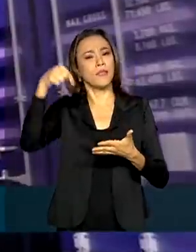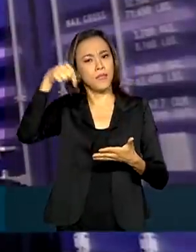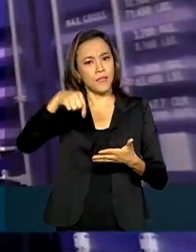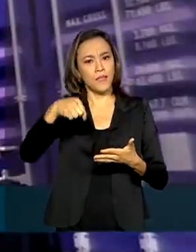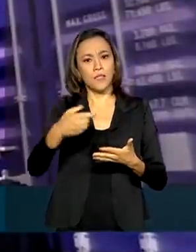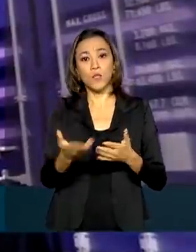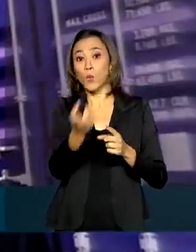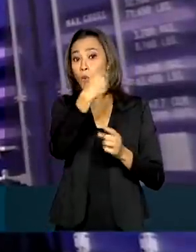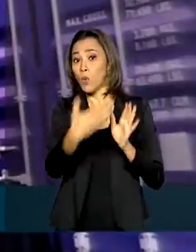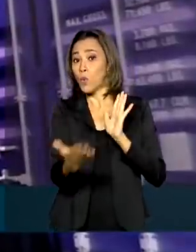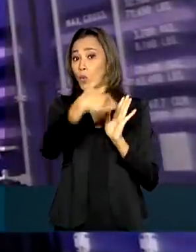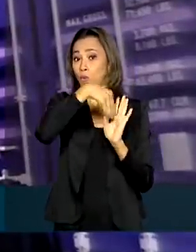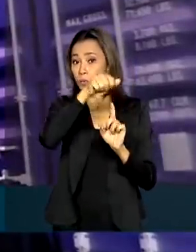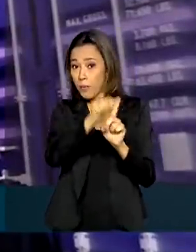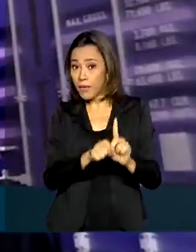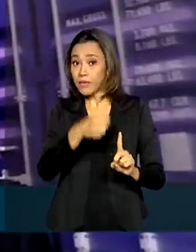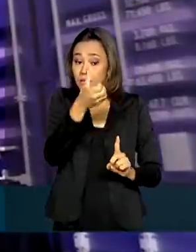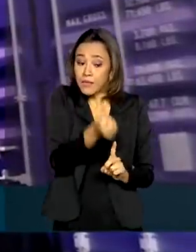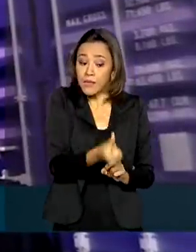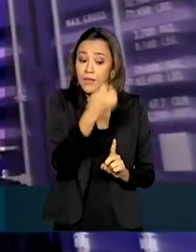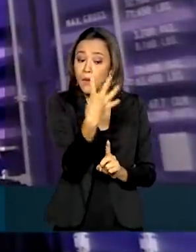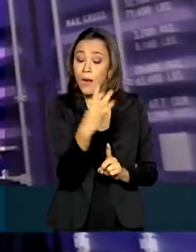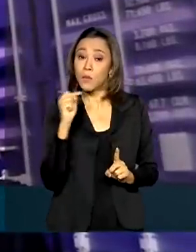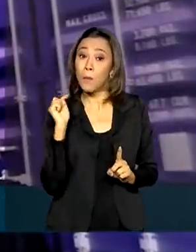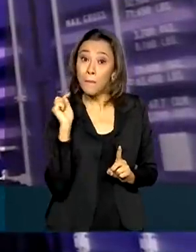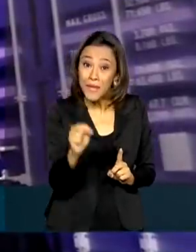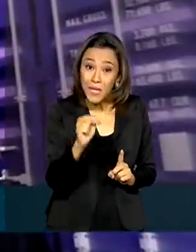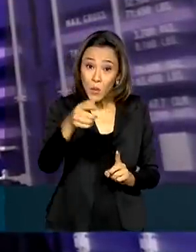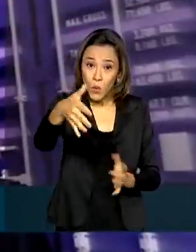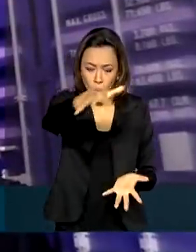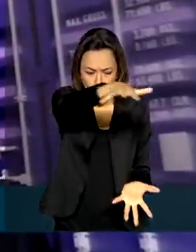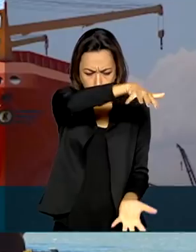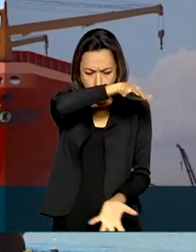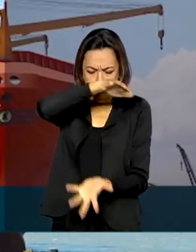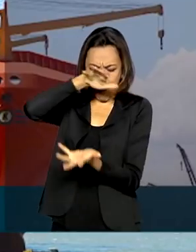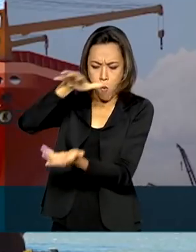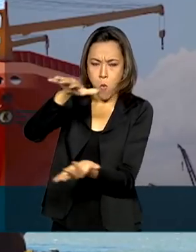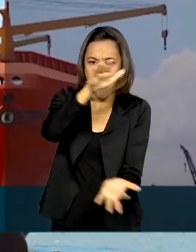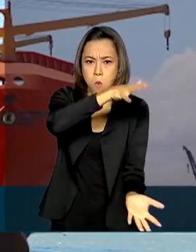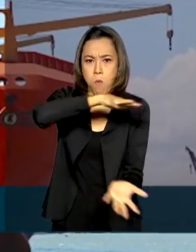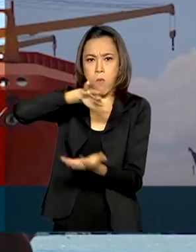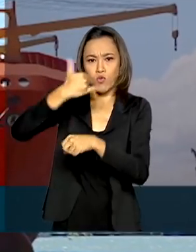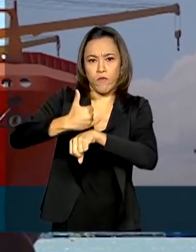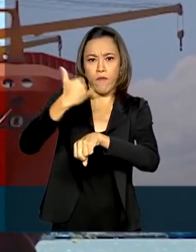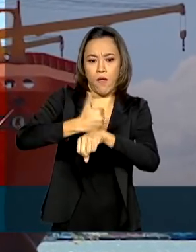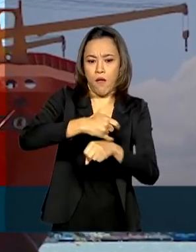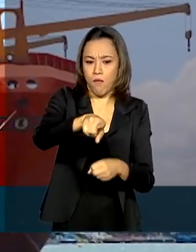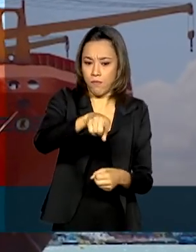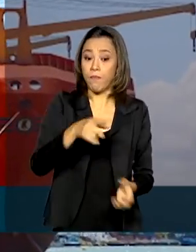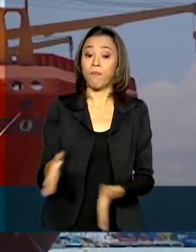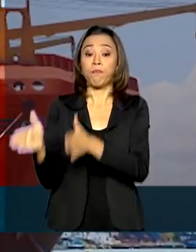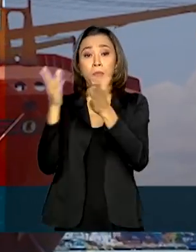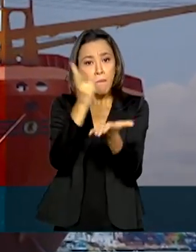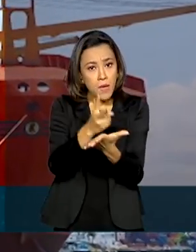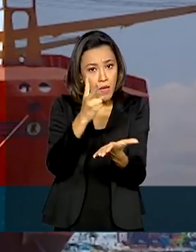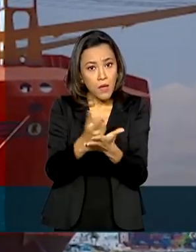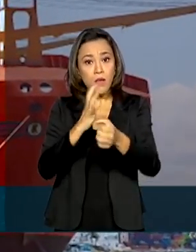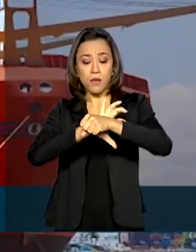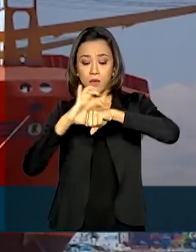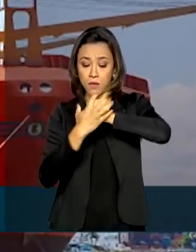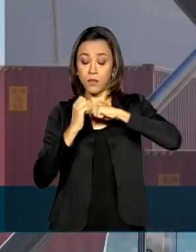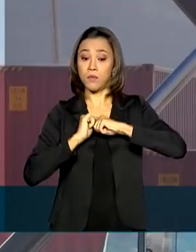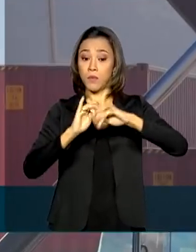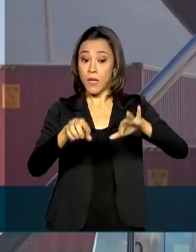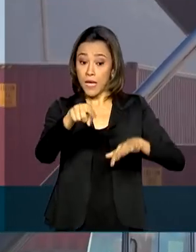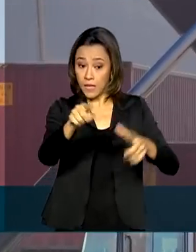último mês, cerca de 64 mil tios, contêineres de 20 pés. Mesmo com a crise de Covid-19, o porto de